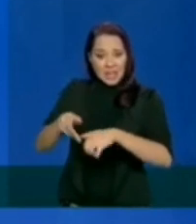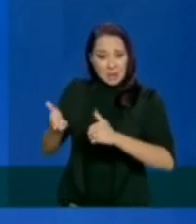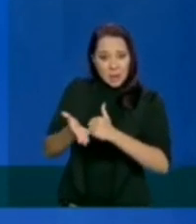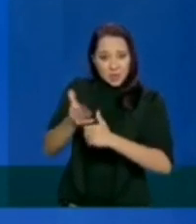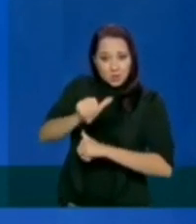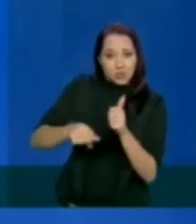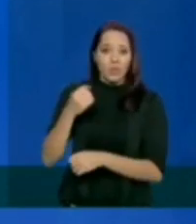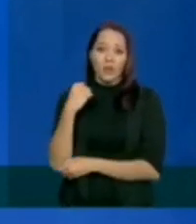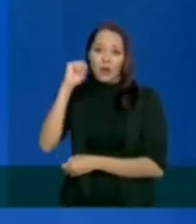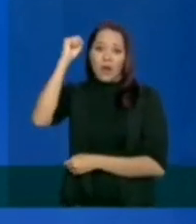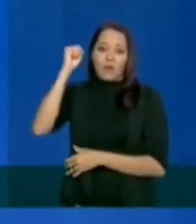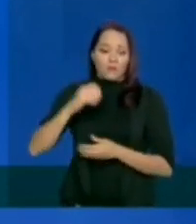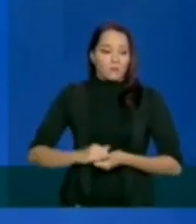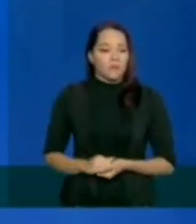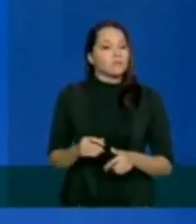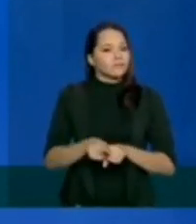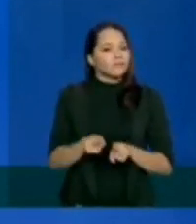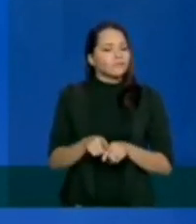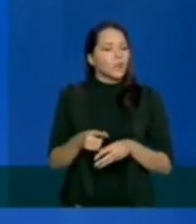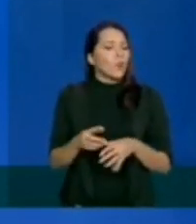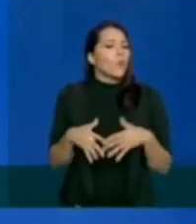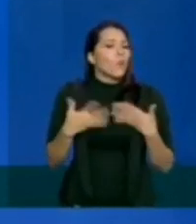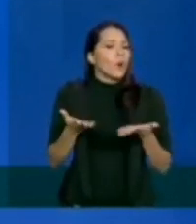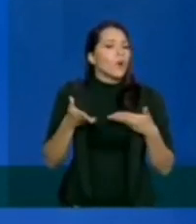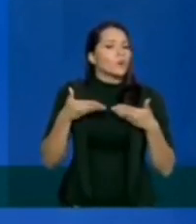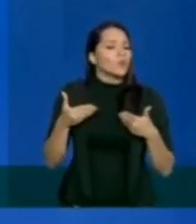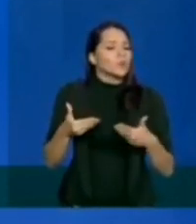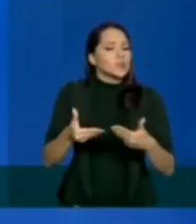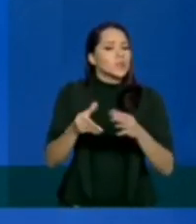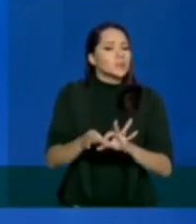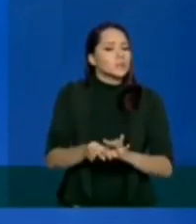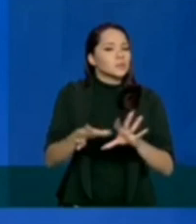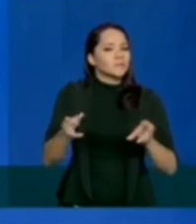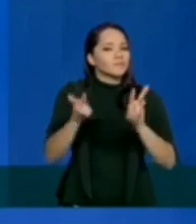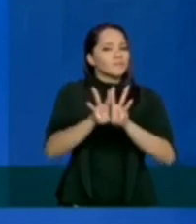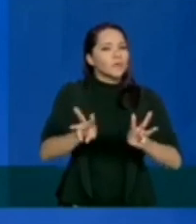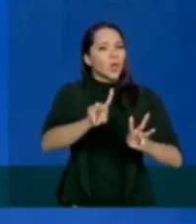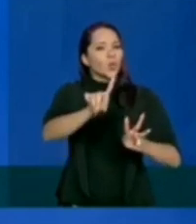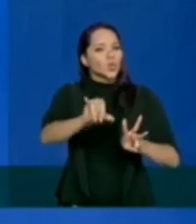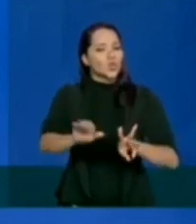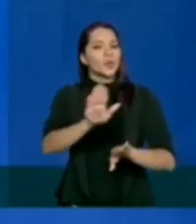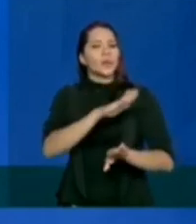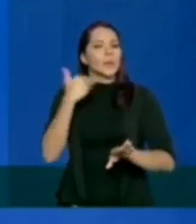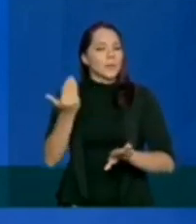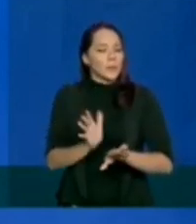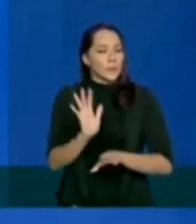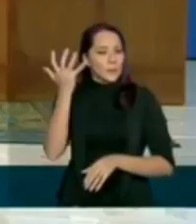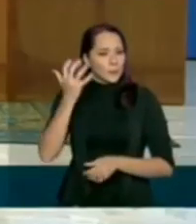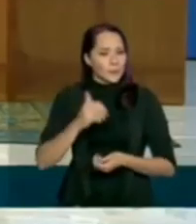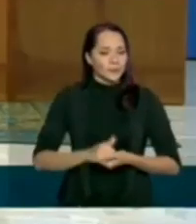inesperado da doença? Além disso, quando o Ministério disponibilizará na plataforma a data em que os óbitos ocorreram?